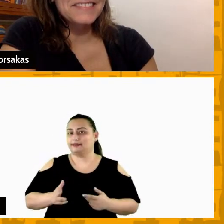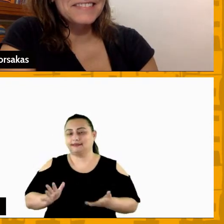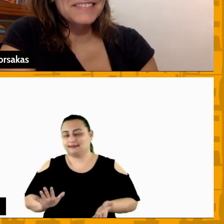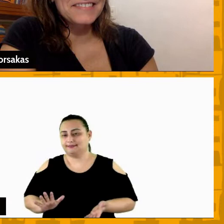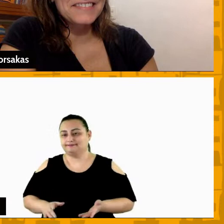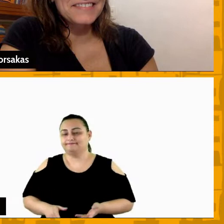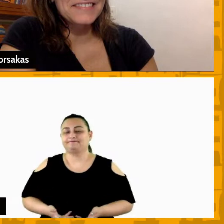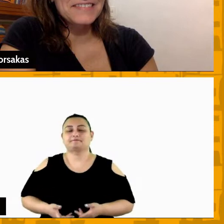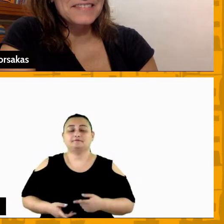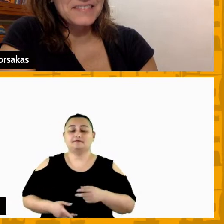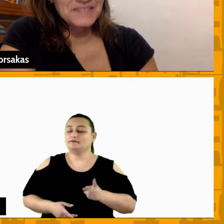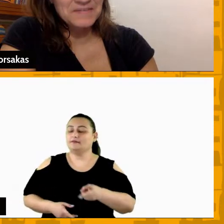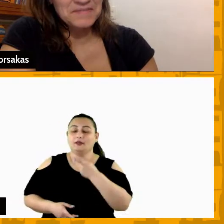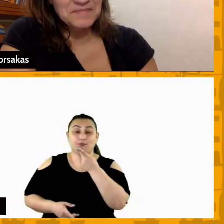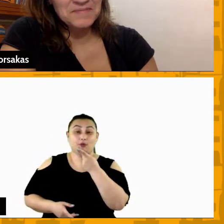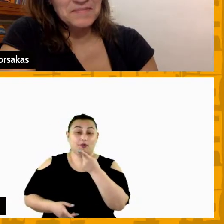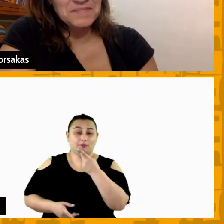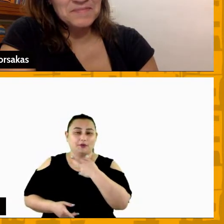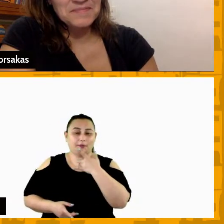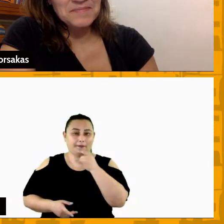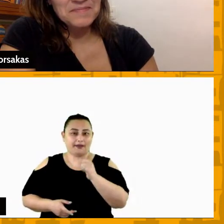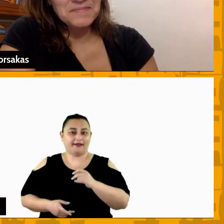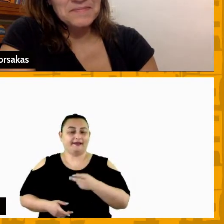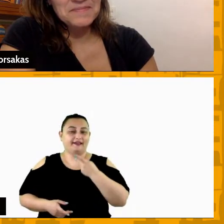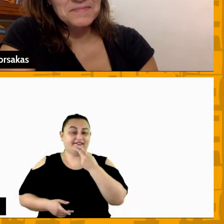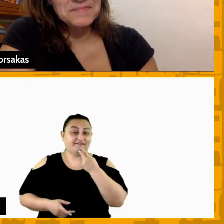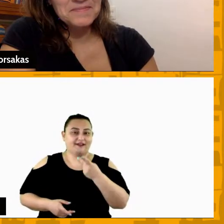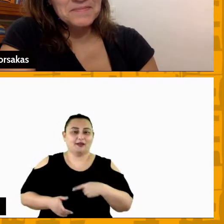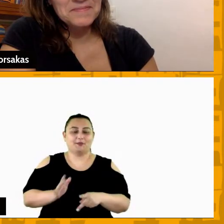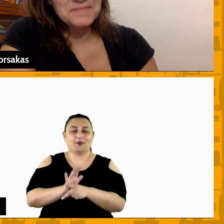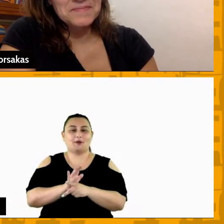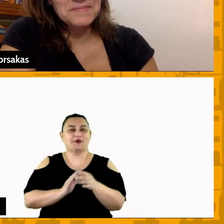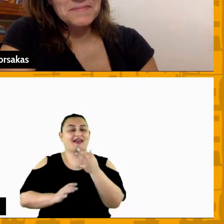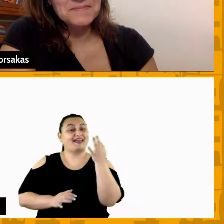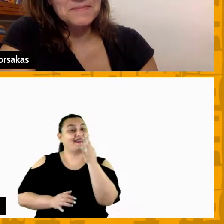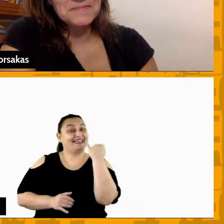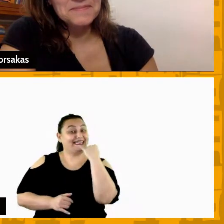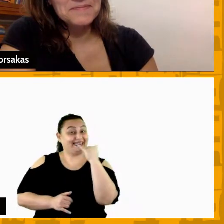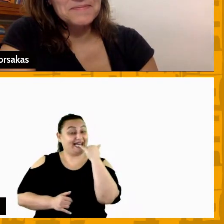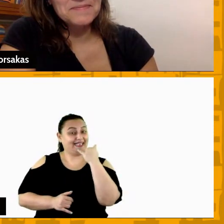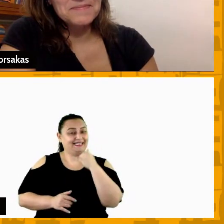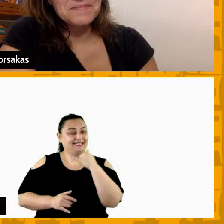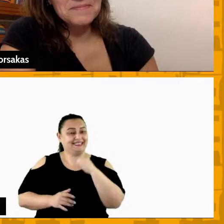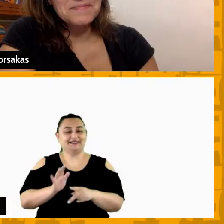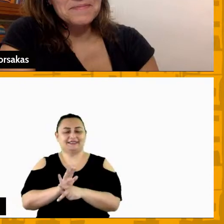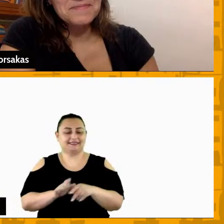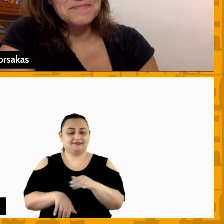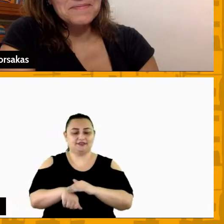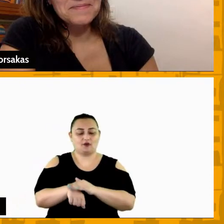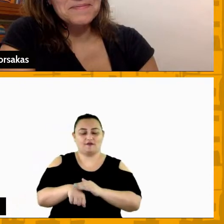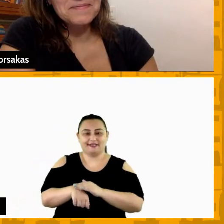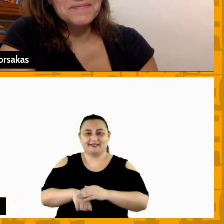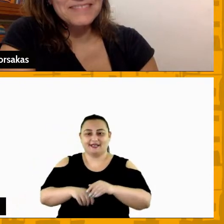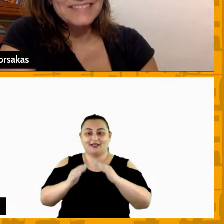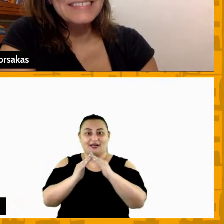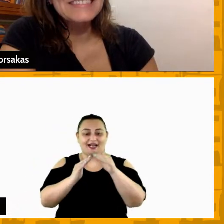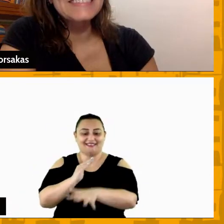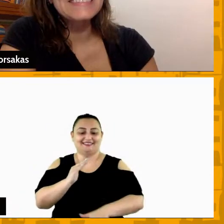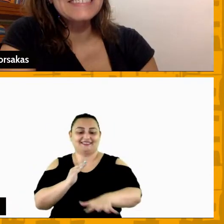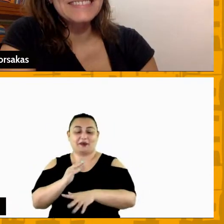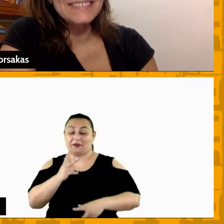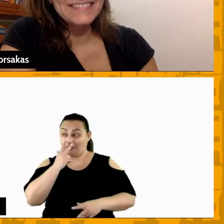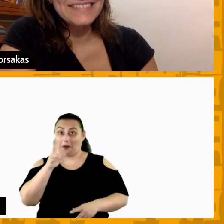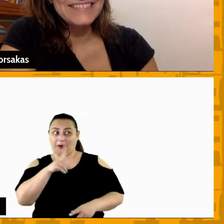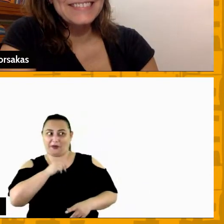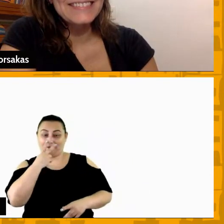o meu pai e meu pai é descendente italiano se você vê ele conversando no quintal de casa você fala ele vai sair brigando